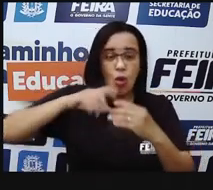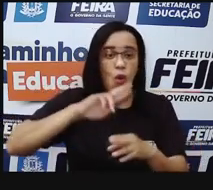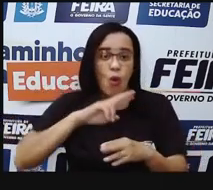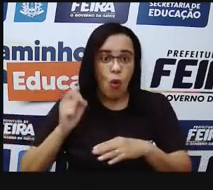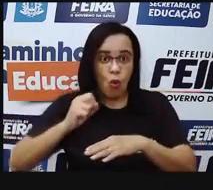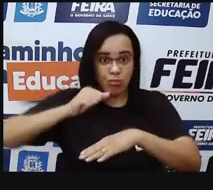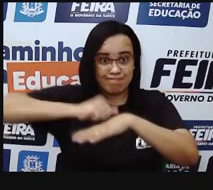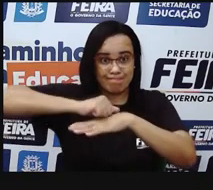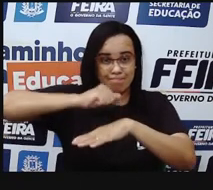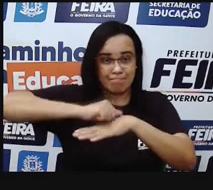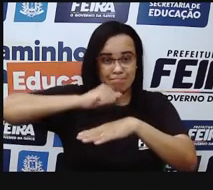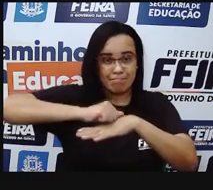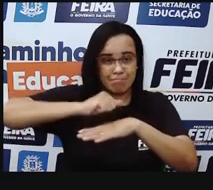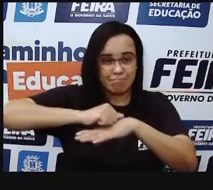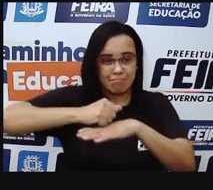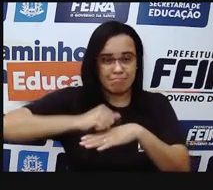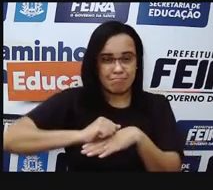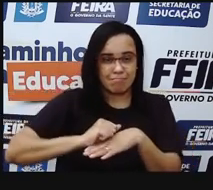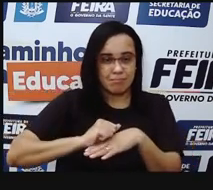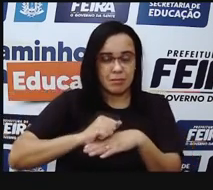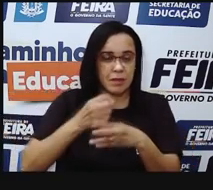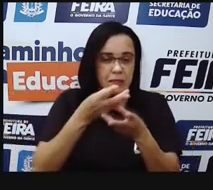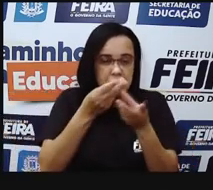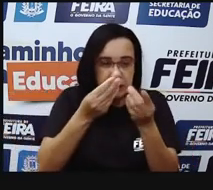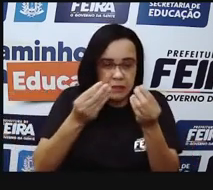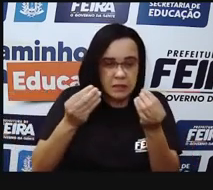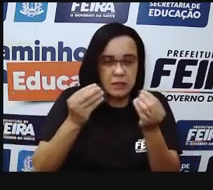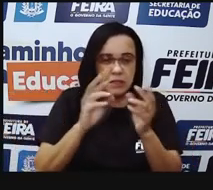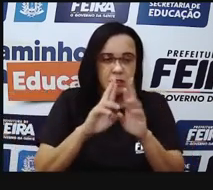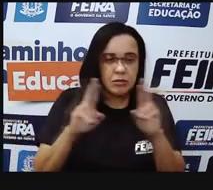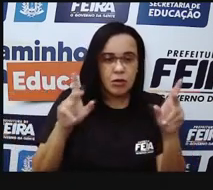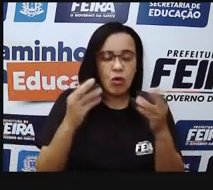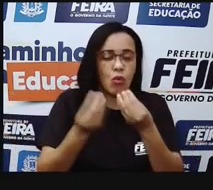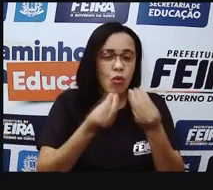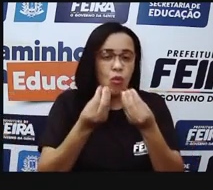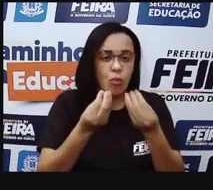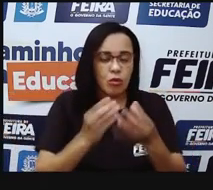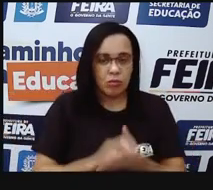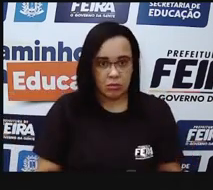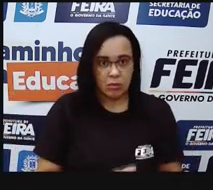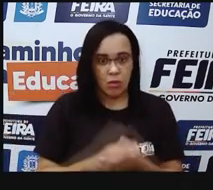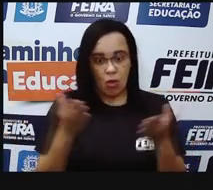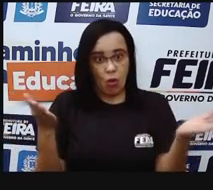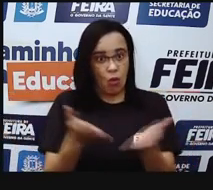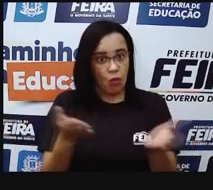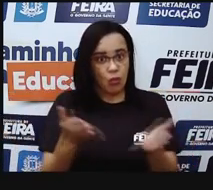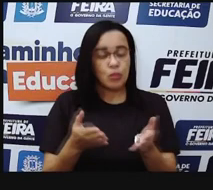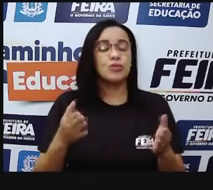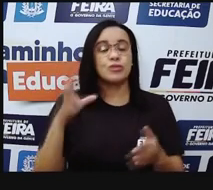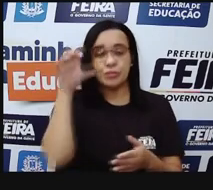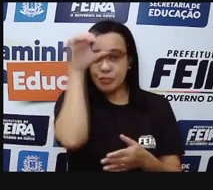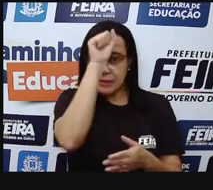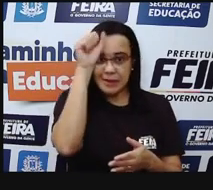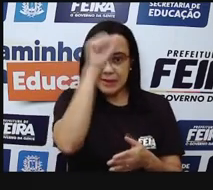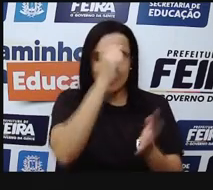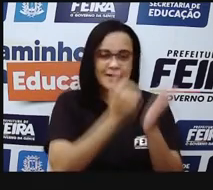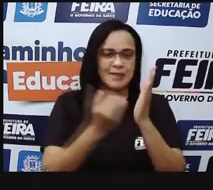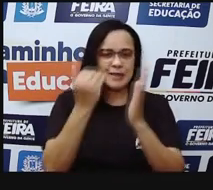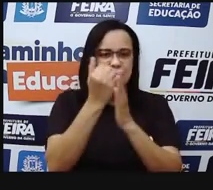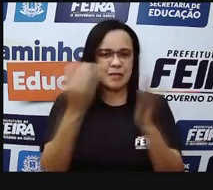Como eu vou perceber esse mundo através do meu tato? É isso que a gente vai observar e aprender um pouco mais agora.